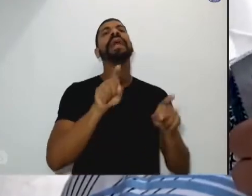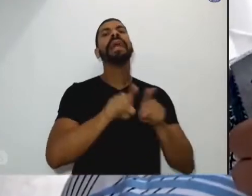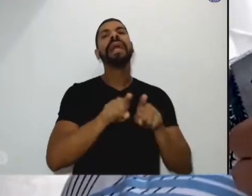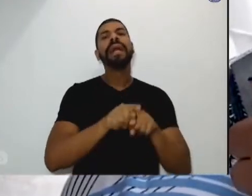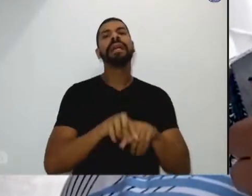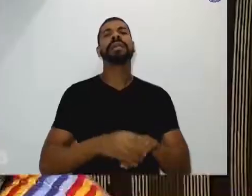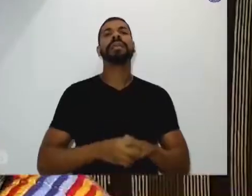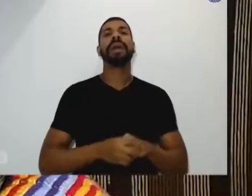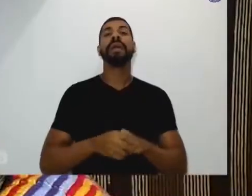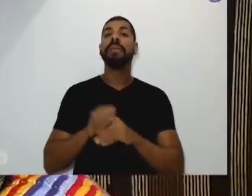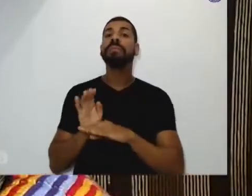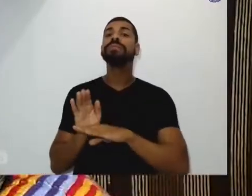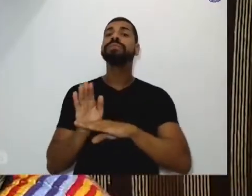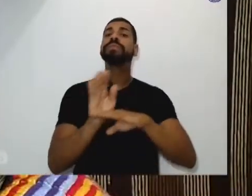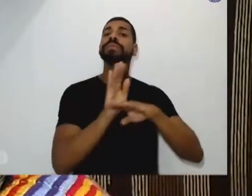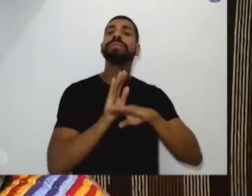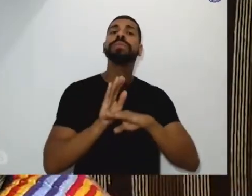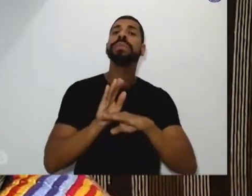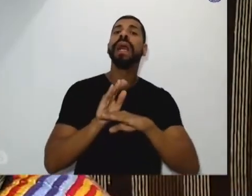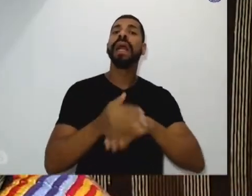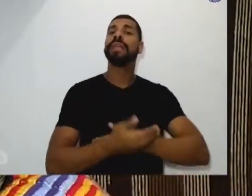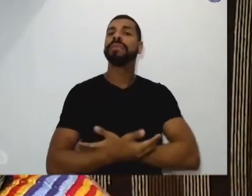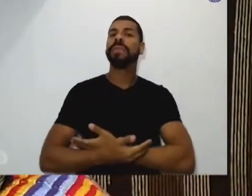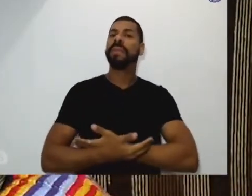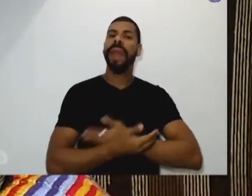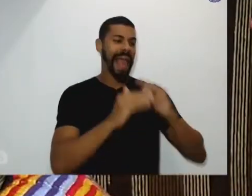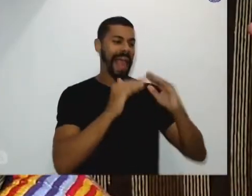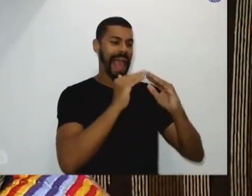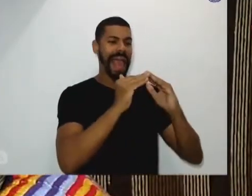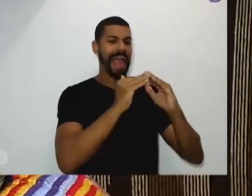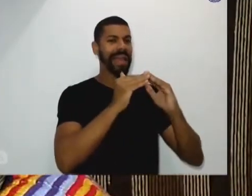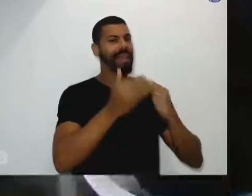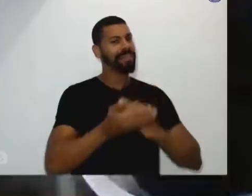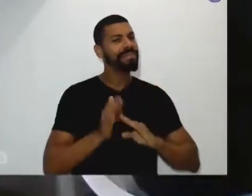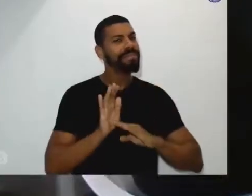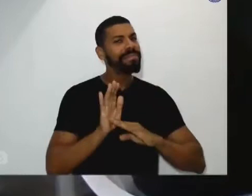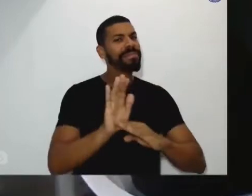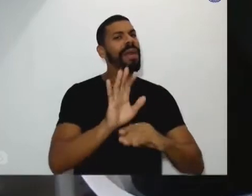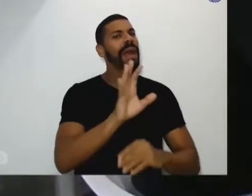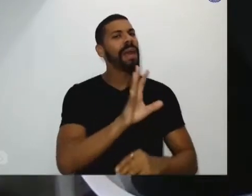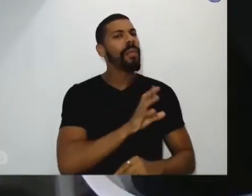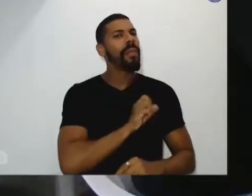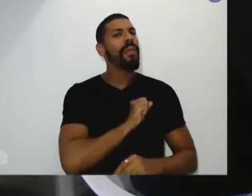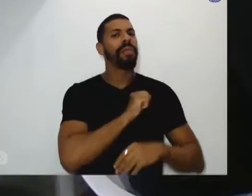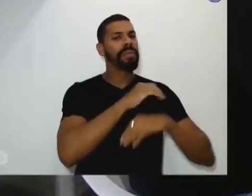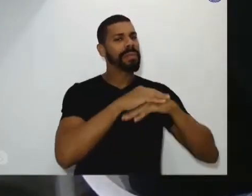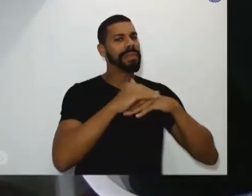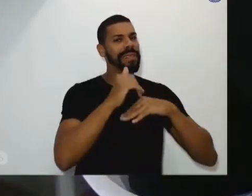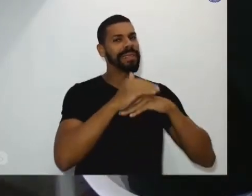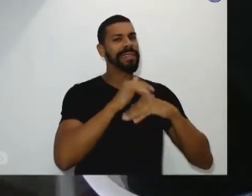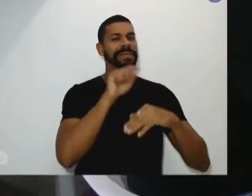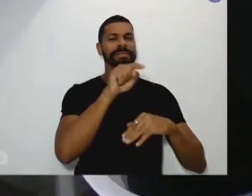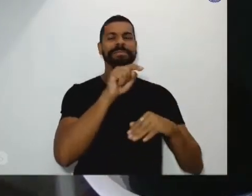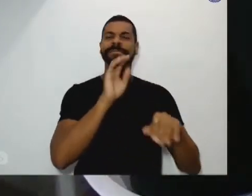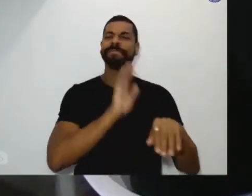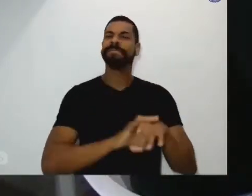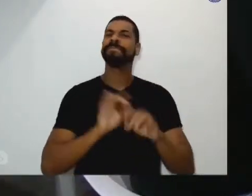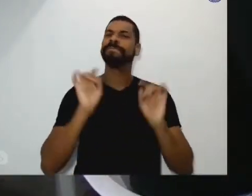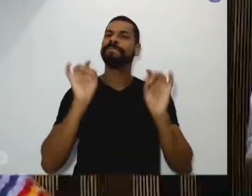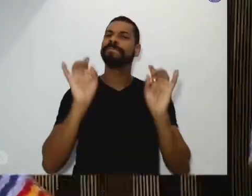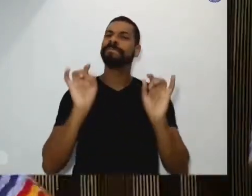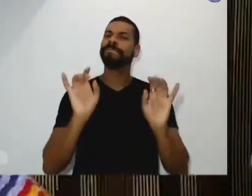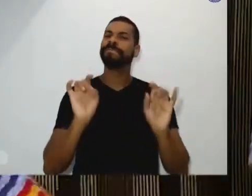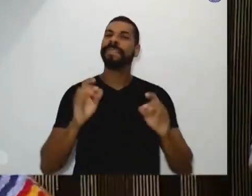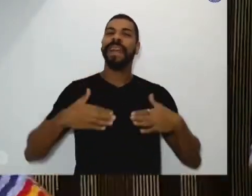cuidar desse bebê. A casa oferece abraço. É o que elas precisam. Isso é gratificante demais. A alegria daquela mãe